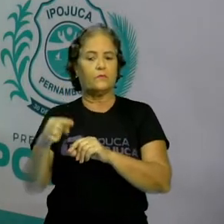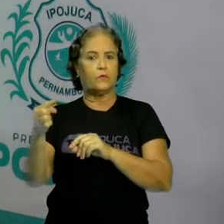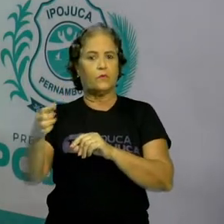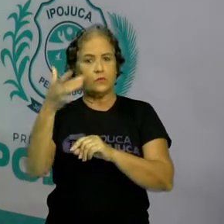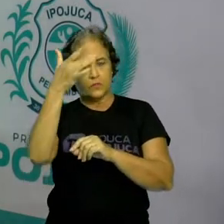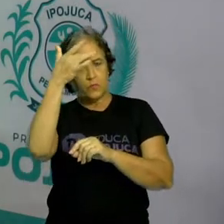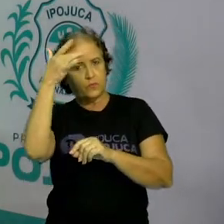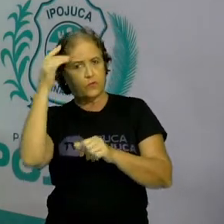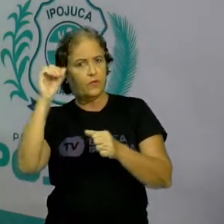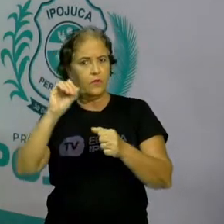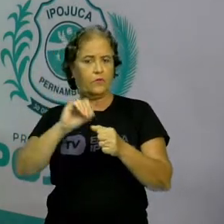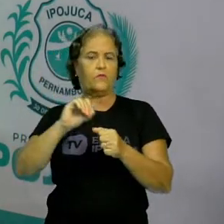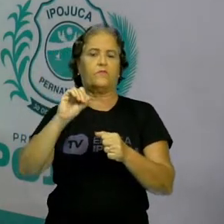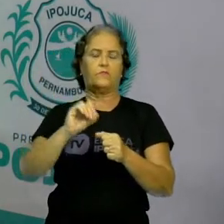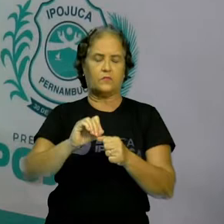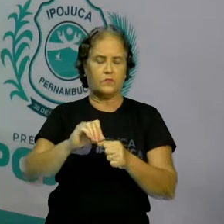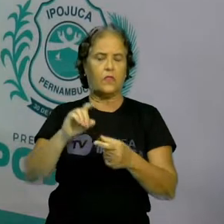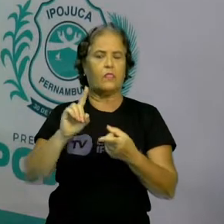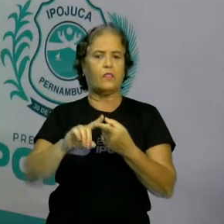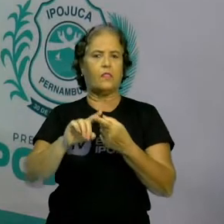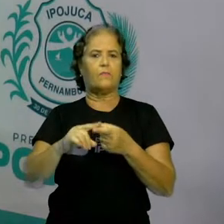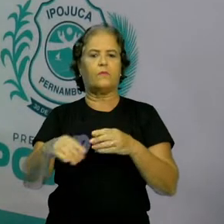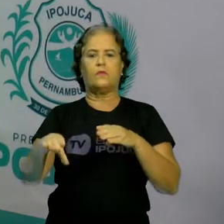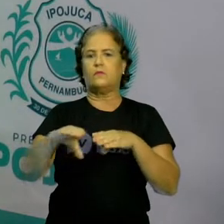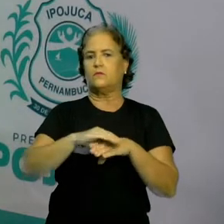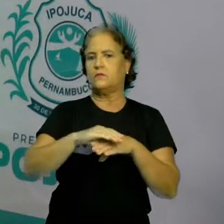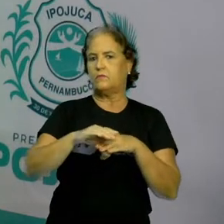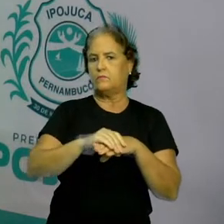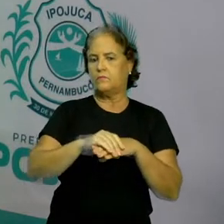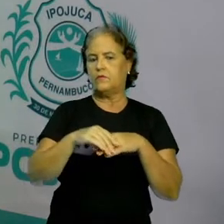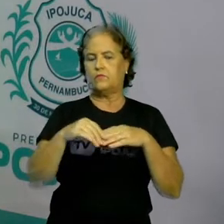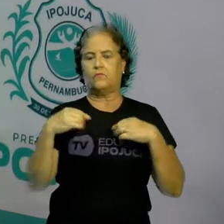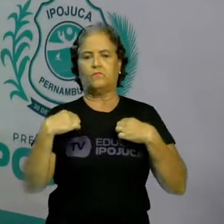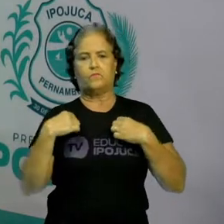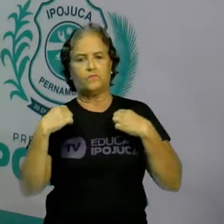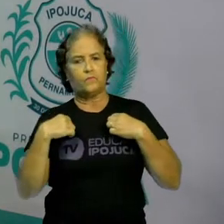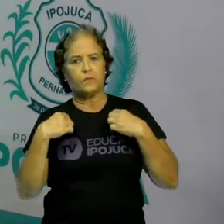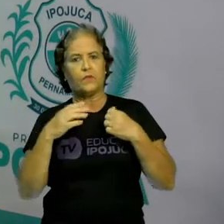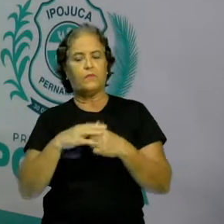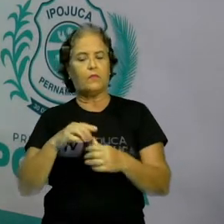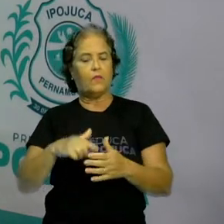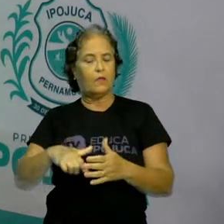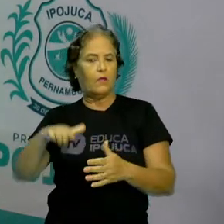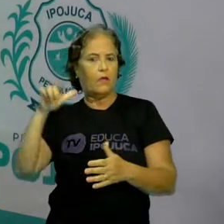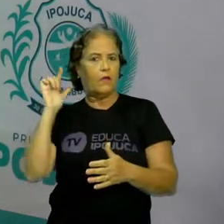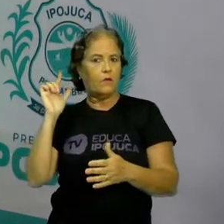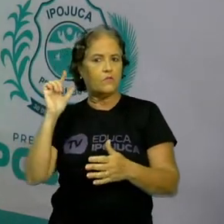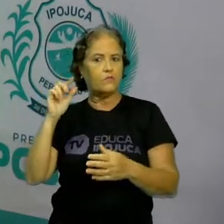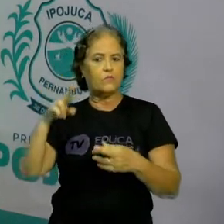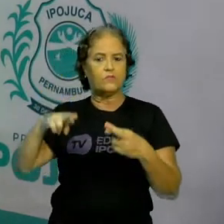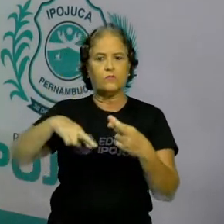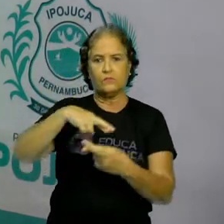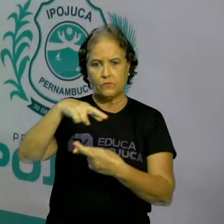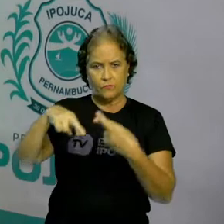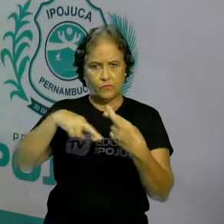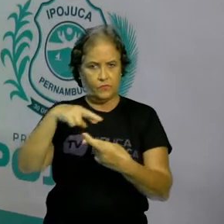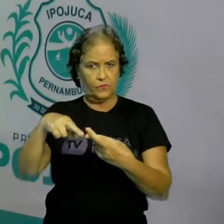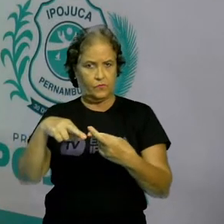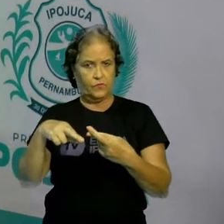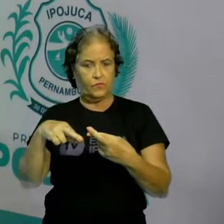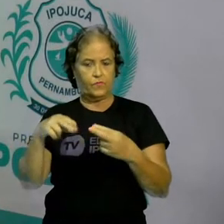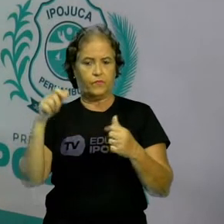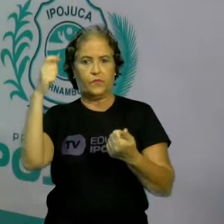aqueles produtos, como eu falei, sapatos, calças, camisas. Isso antes da Revolução Industrial, antes da